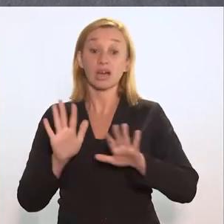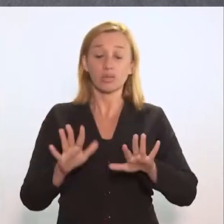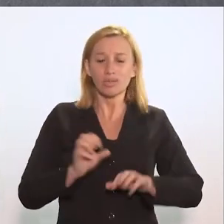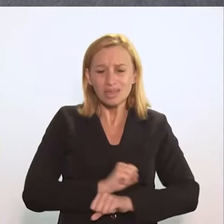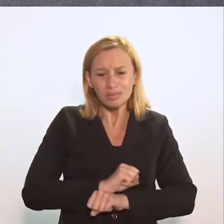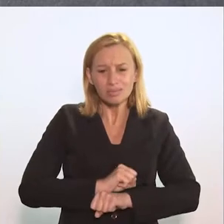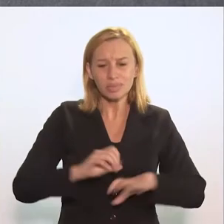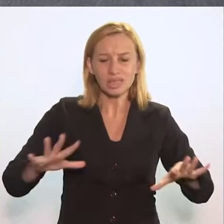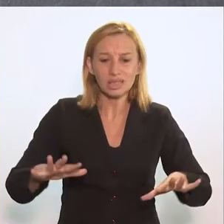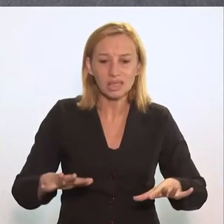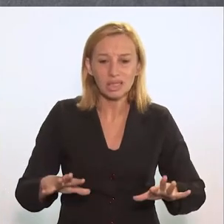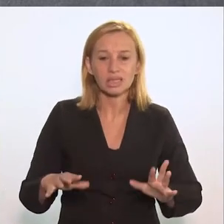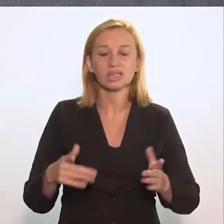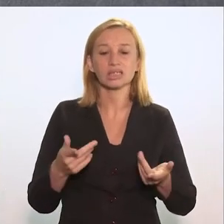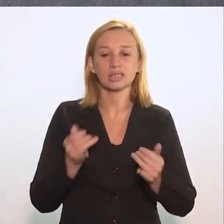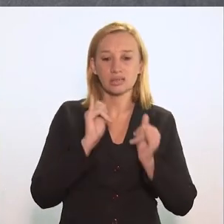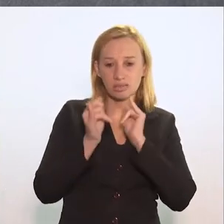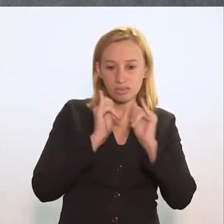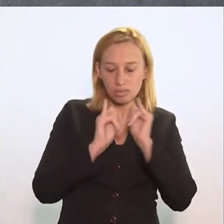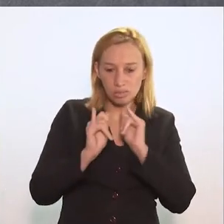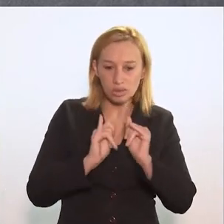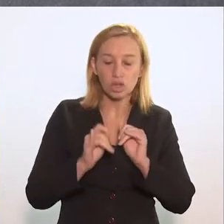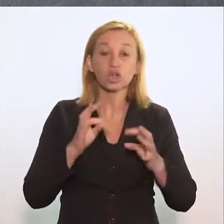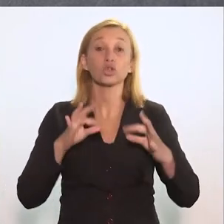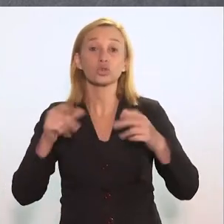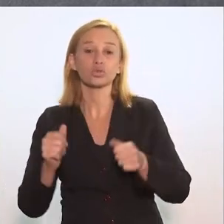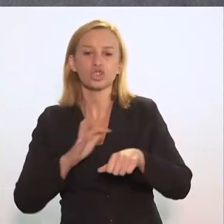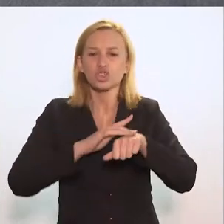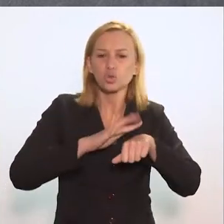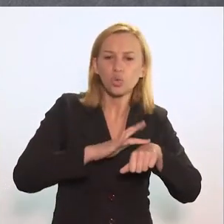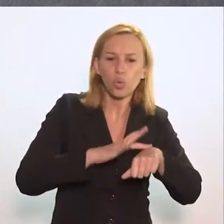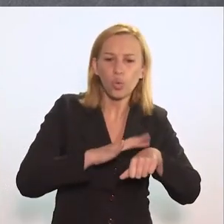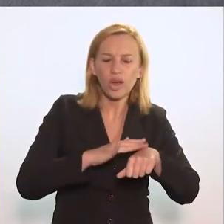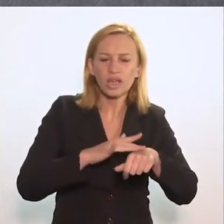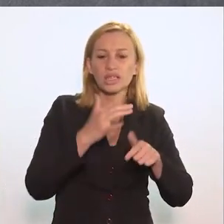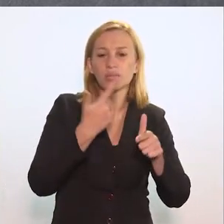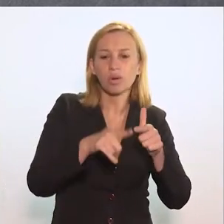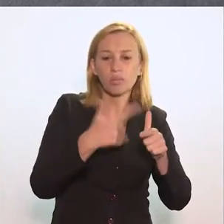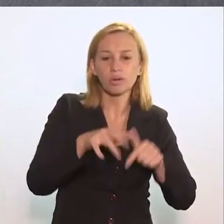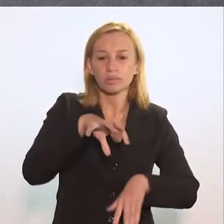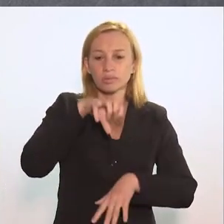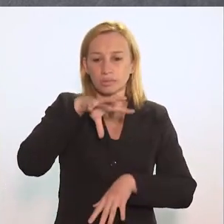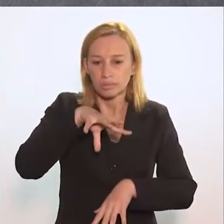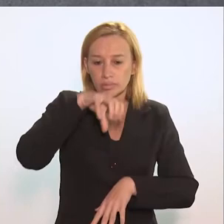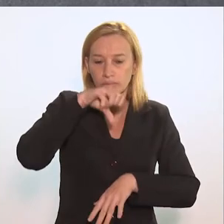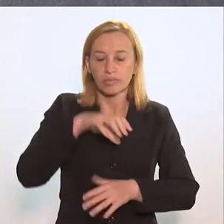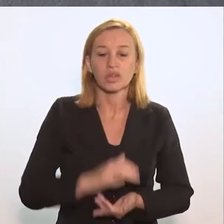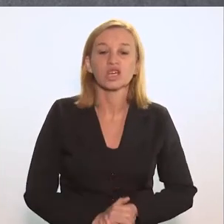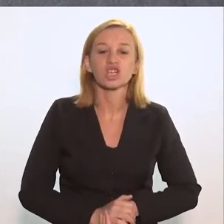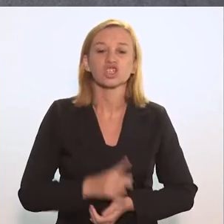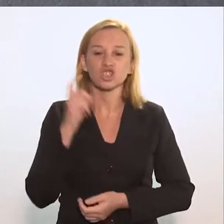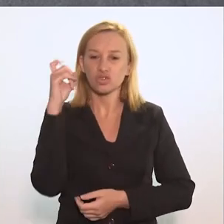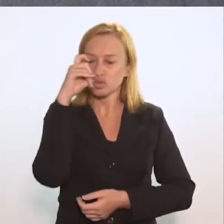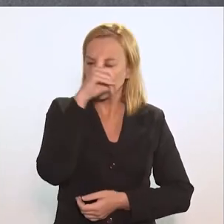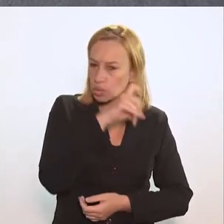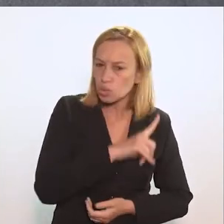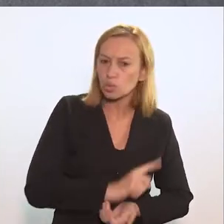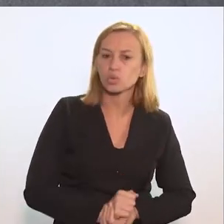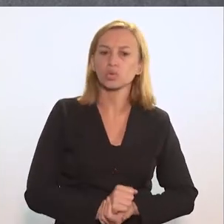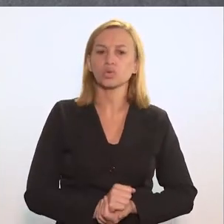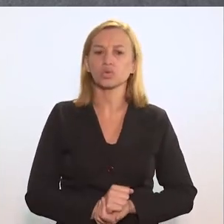pandemia também ajudou, você falou das subnotificações, mas dificulta por serem doenças de vias aéreas, afetarem os pulmões,